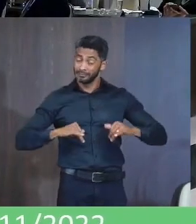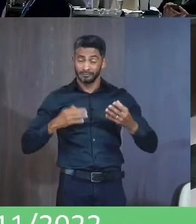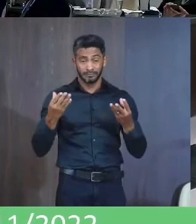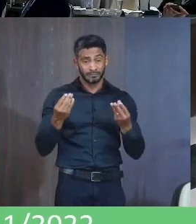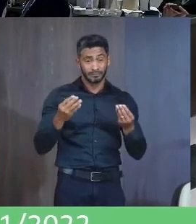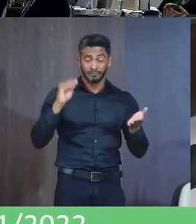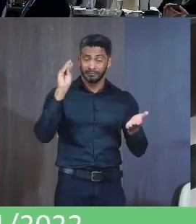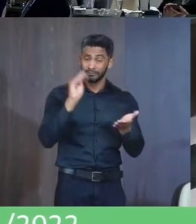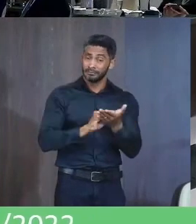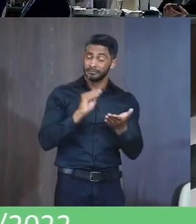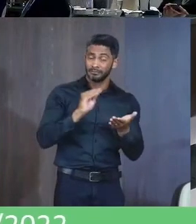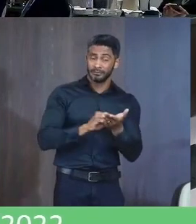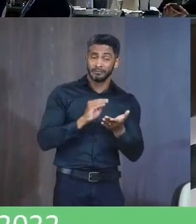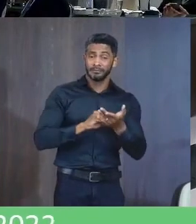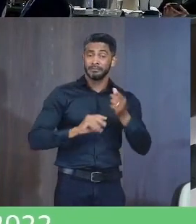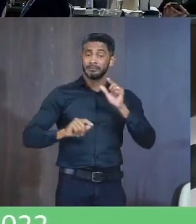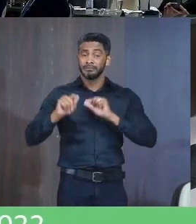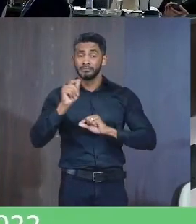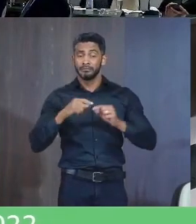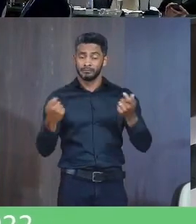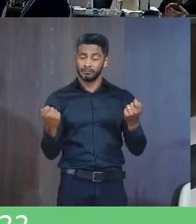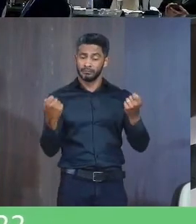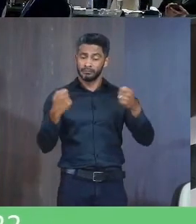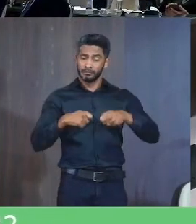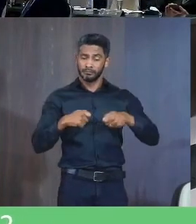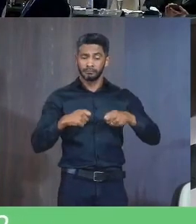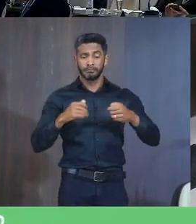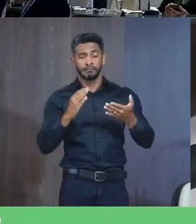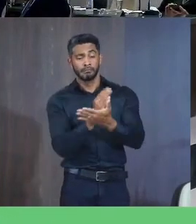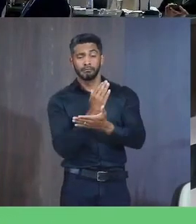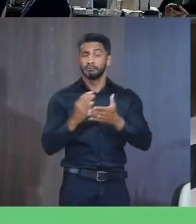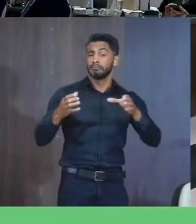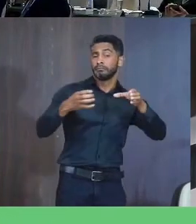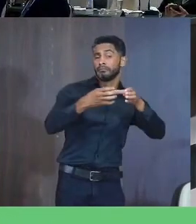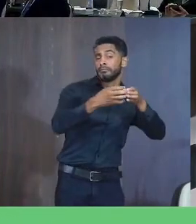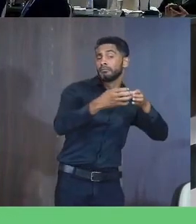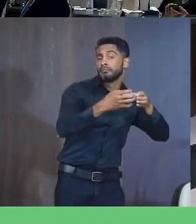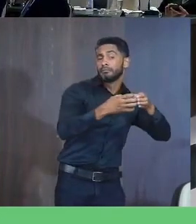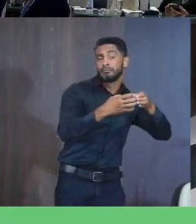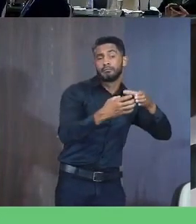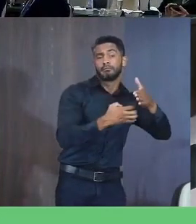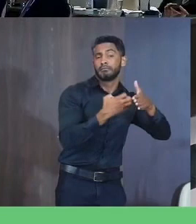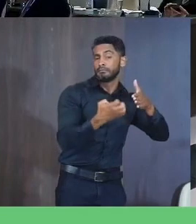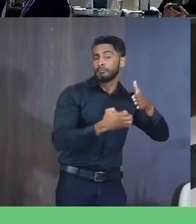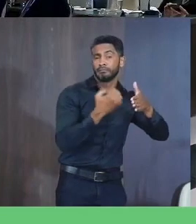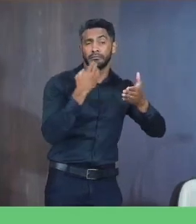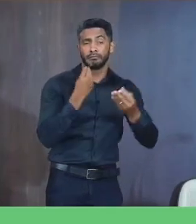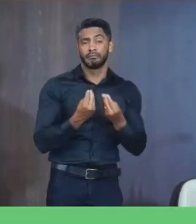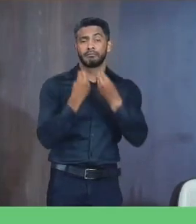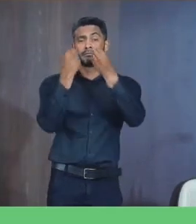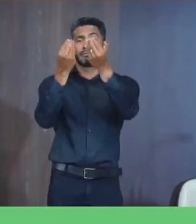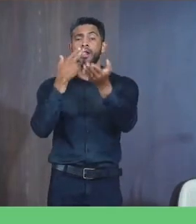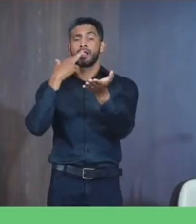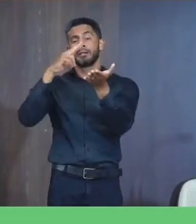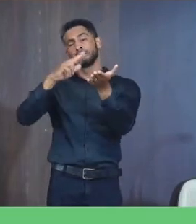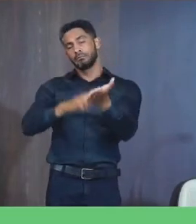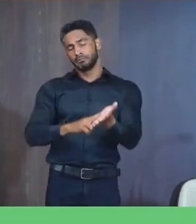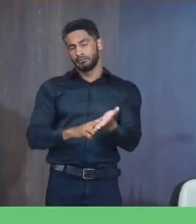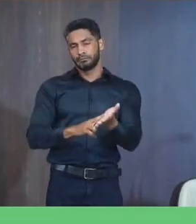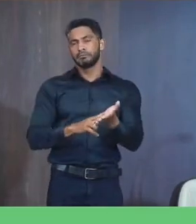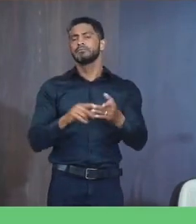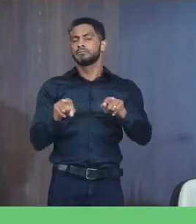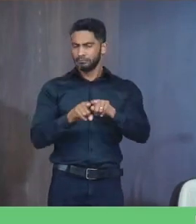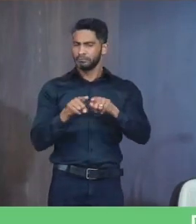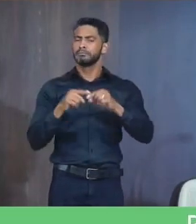Por falta De competência De algum órgão Em encaminhar Suas correspondências Então eu também